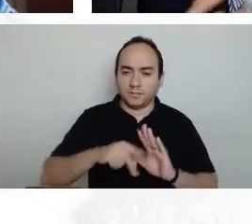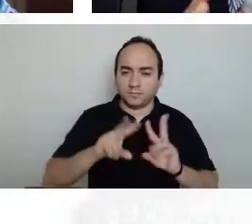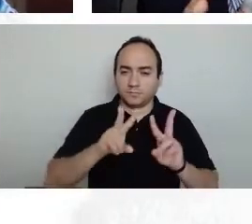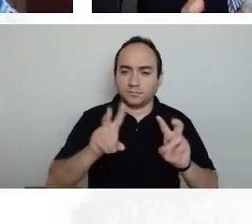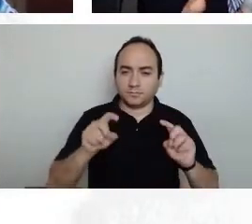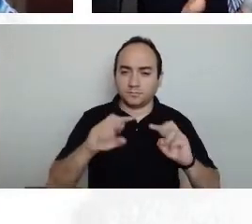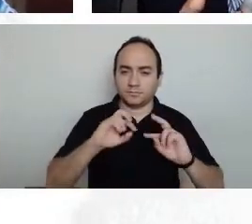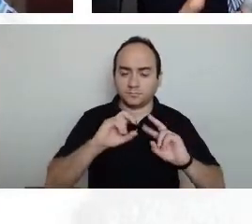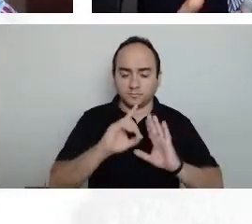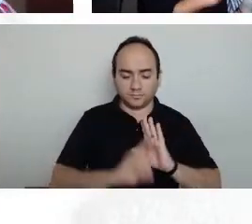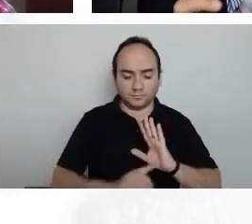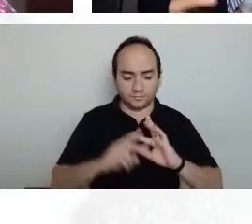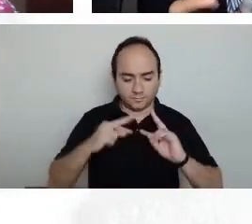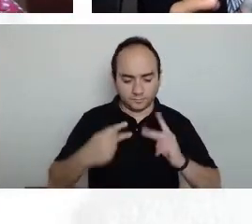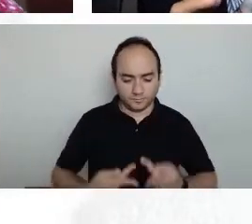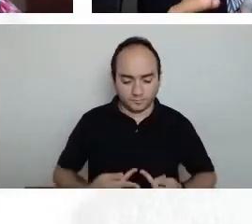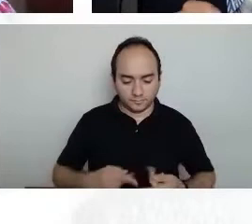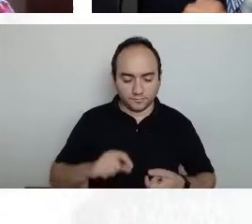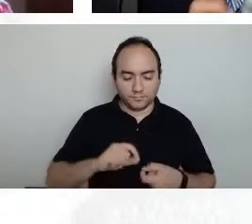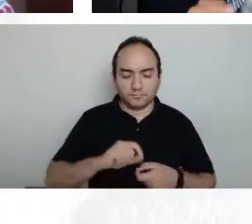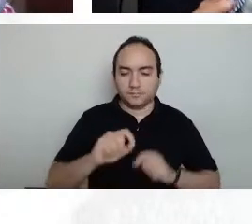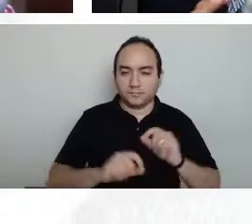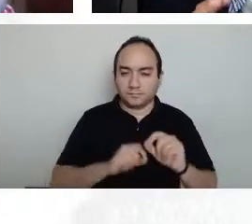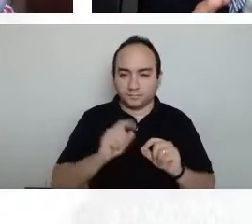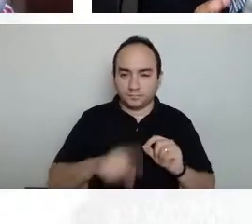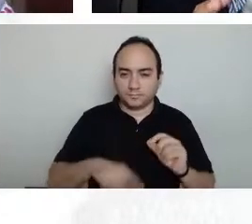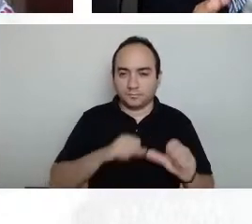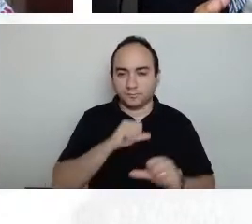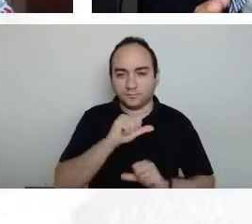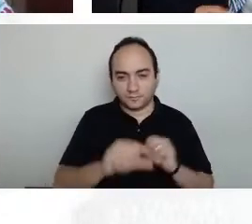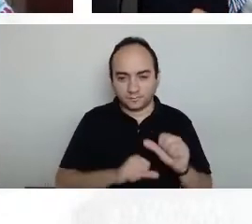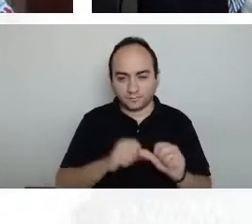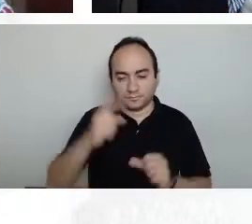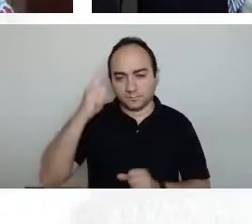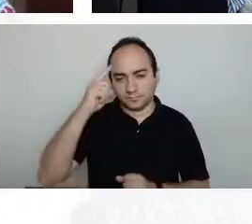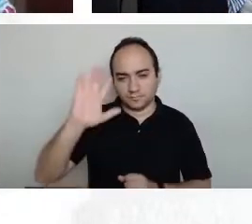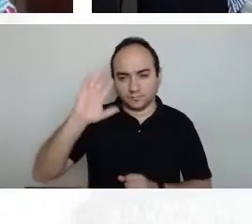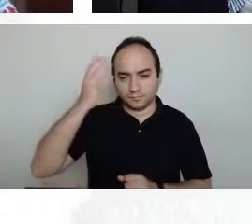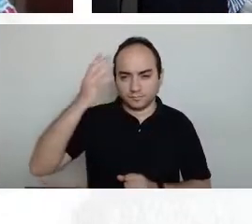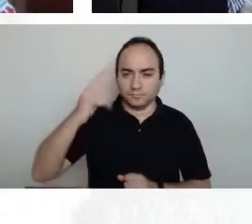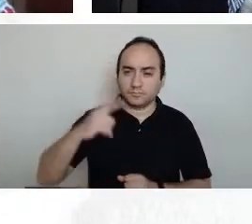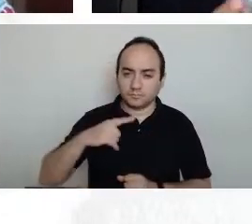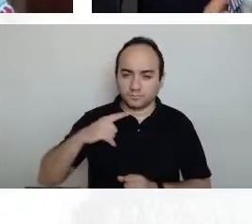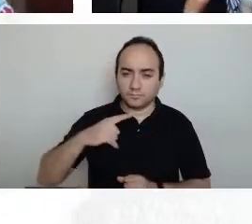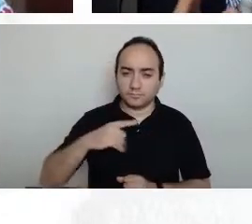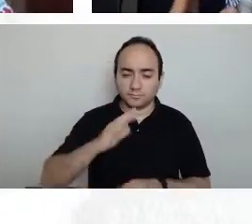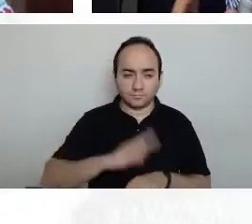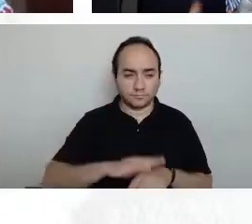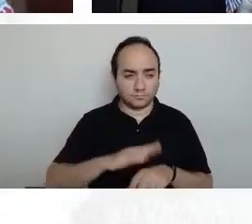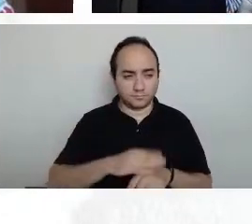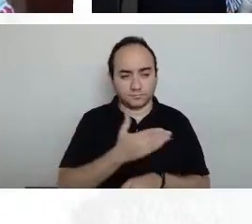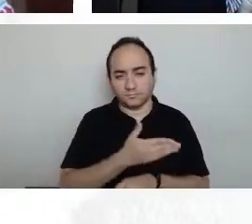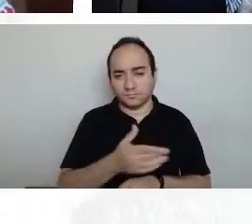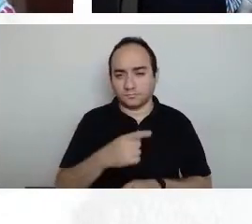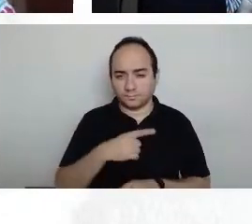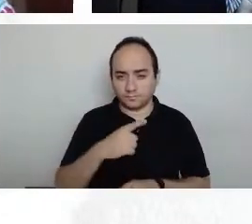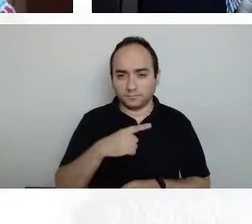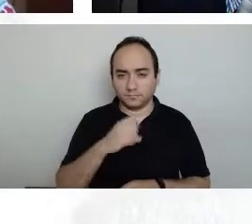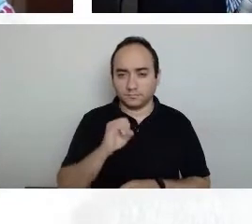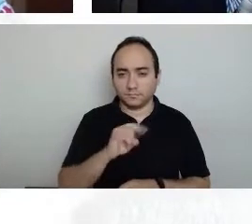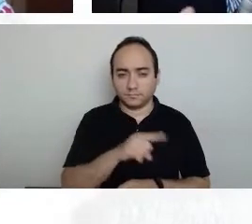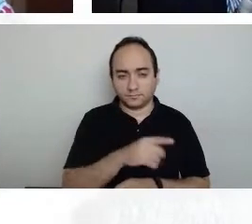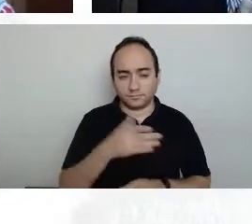feito, assim, toda uma situação de mudança de pensamento, né, que eles têm quando participam do